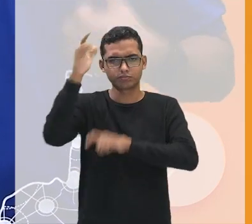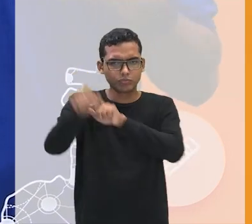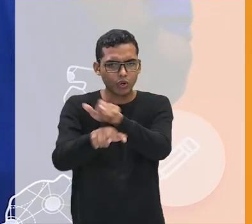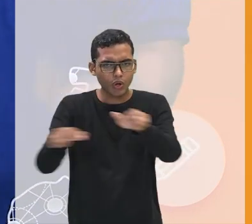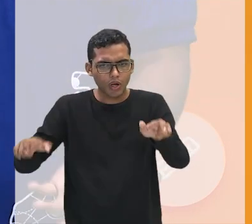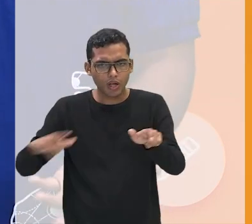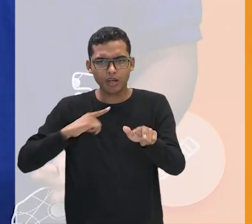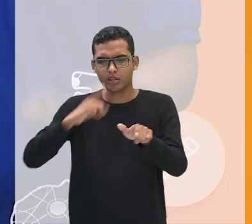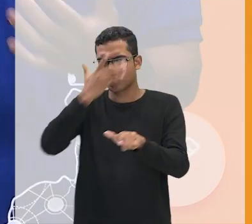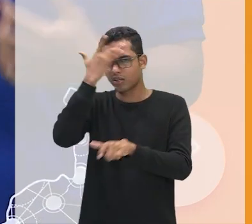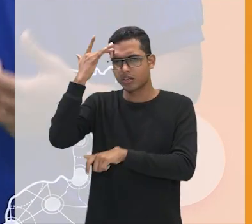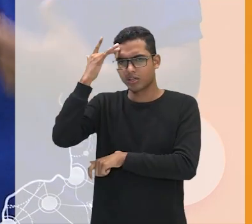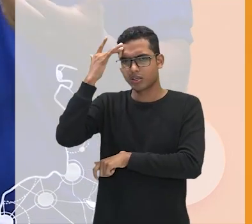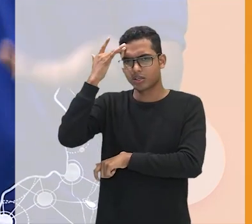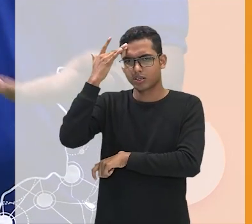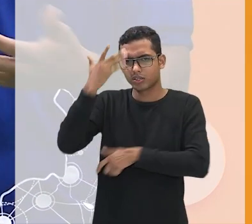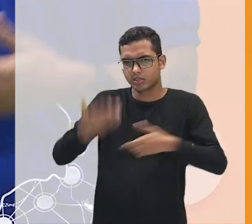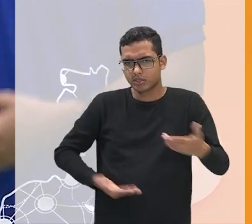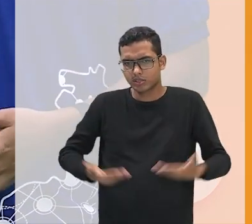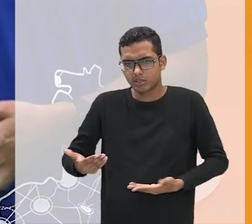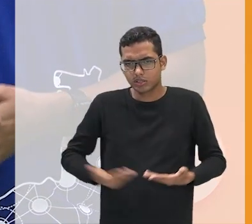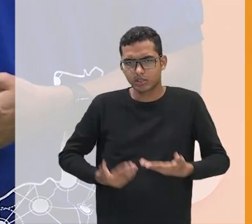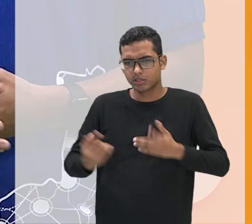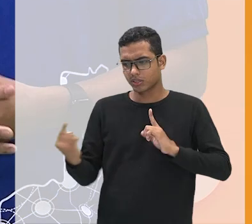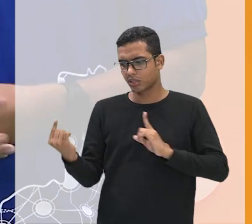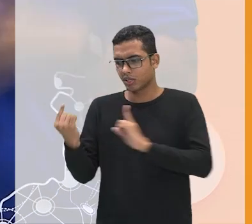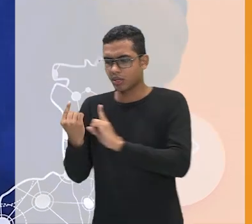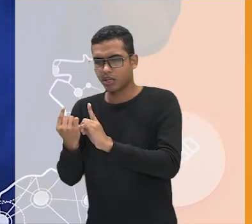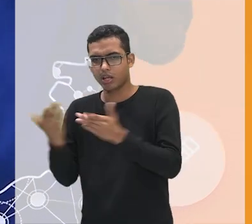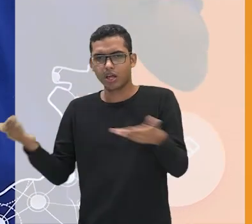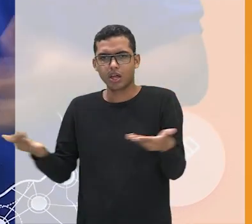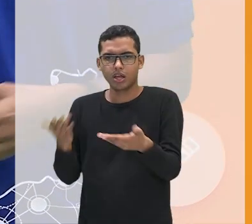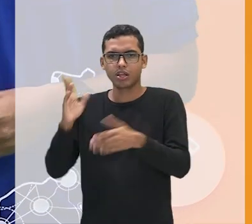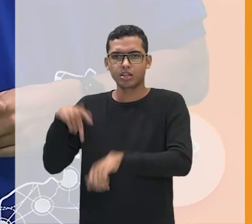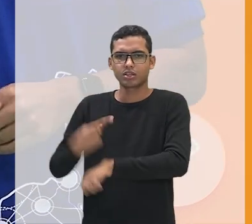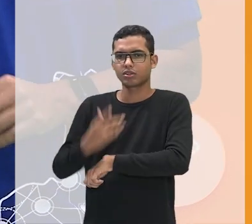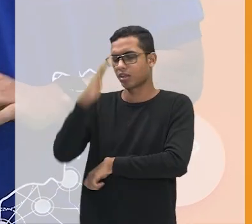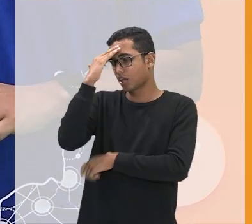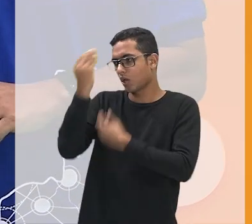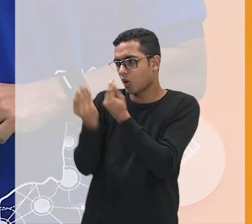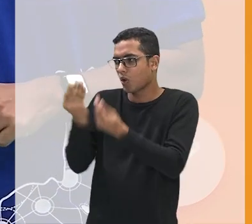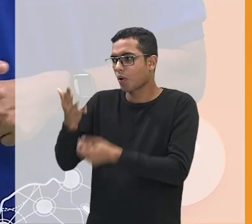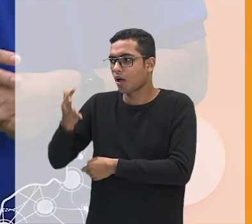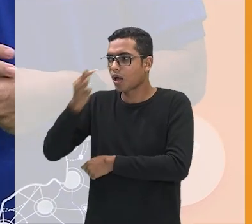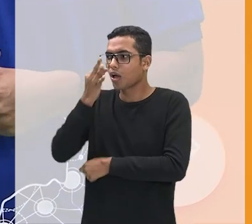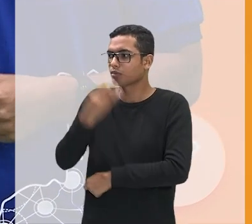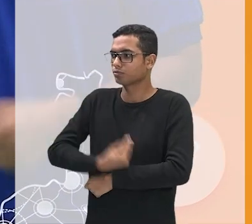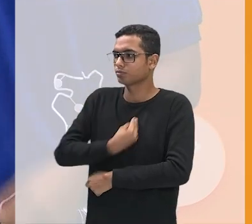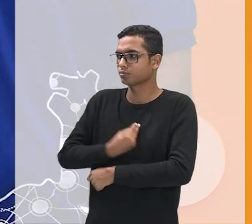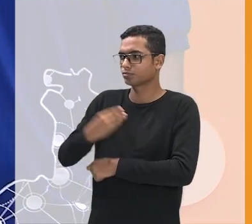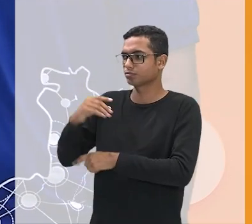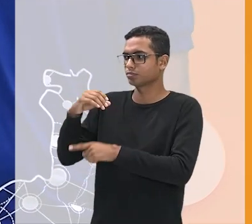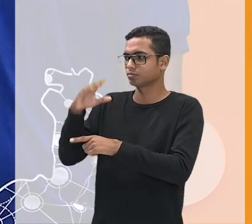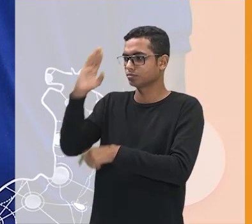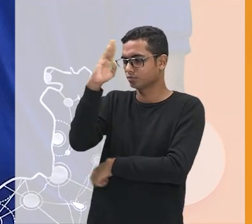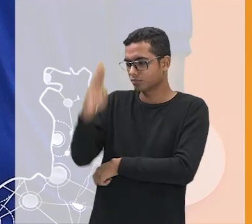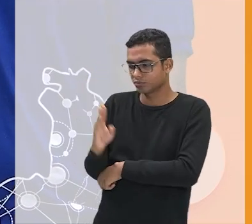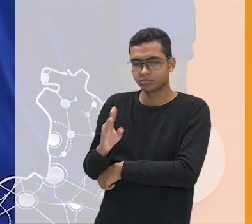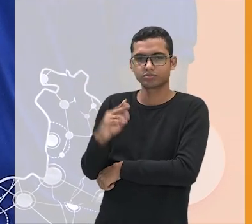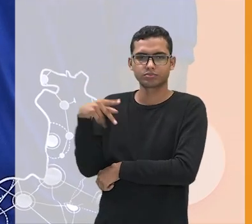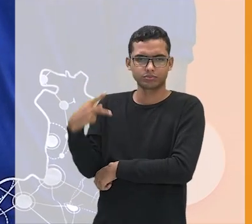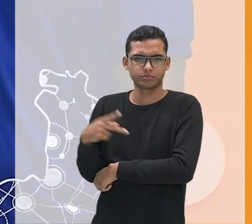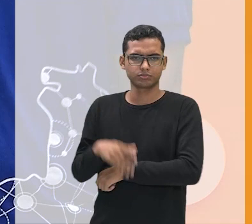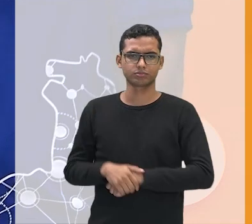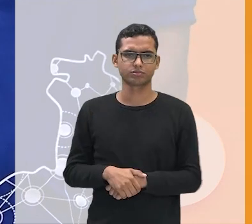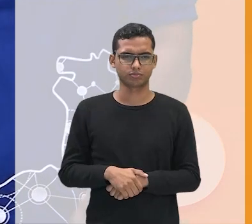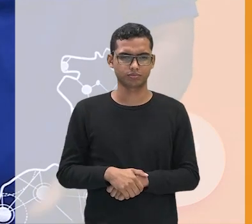eram empregadas dela dele e acaba entendendo um pouco da realidade da desigualdade brasileira um filme que também fala